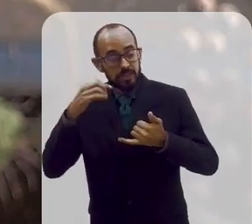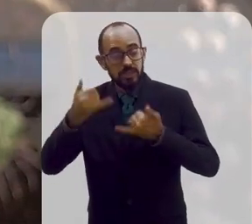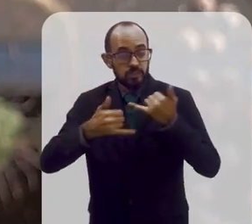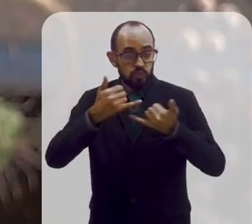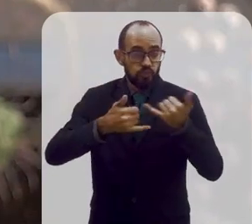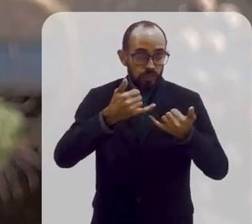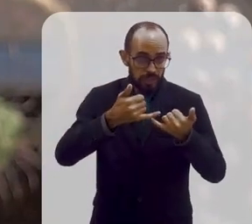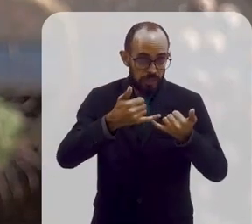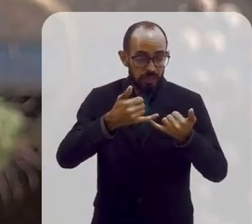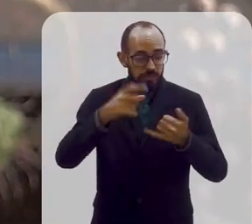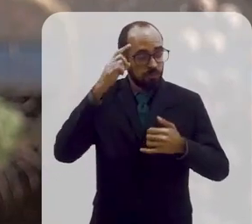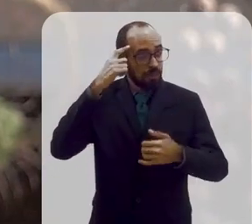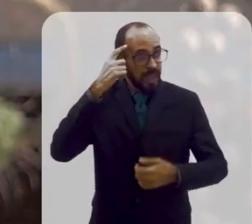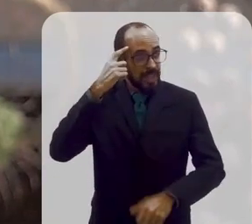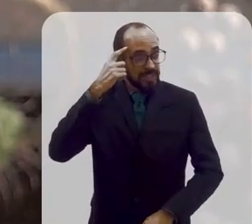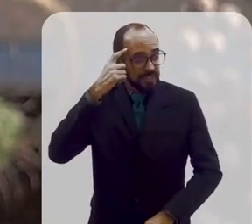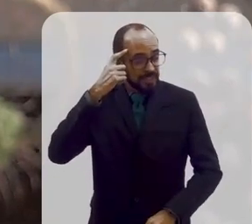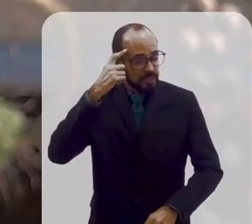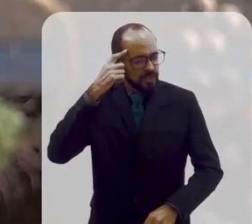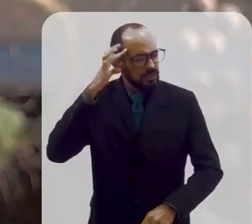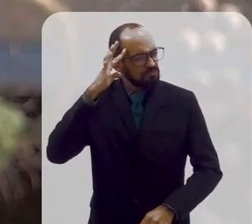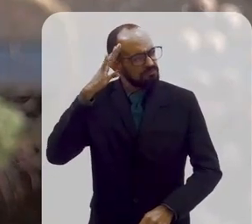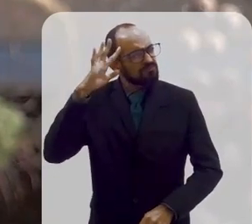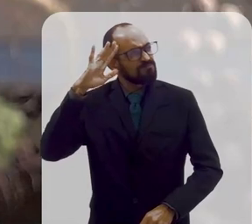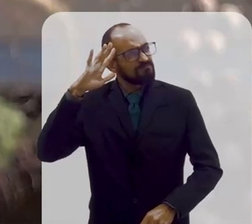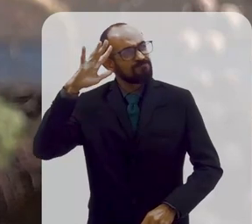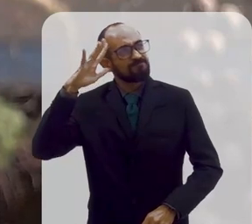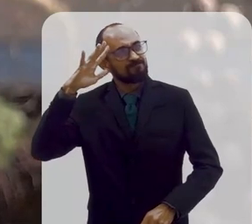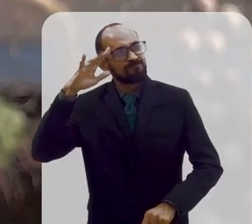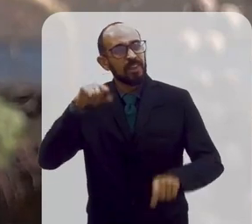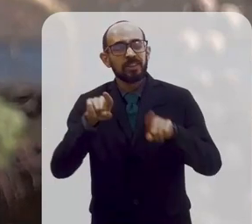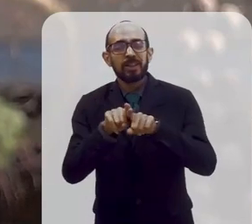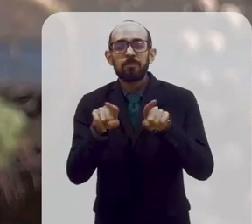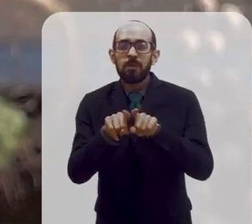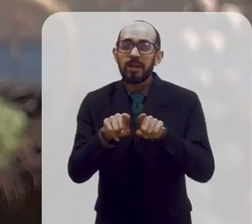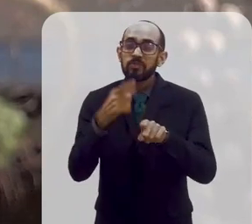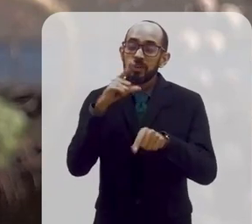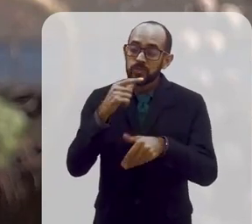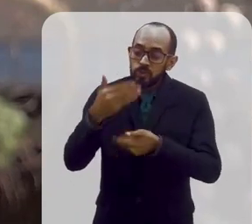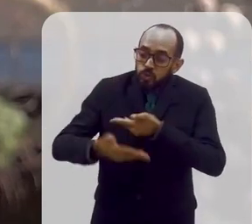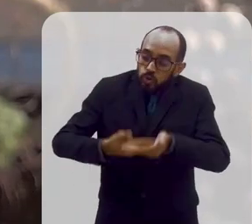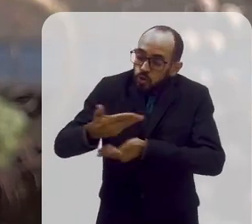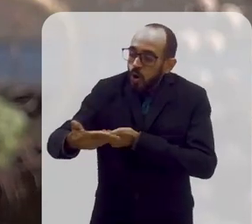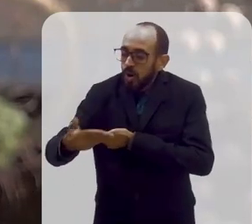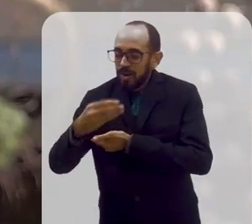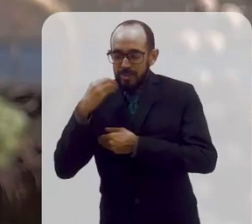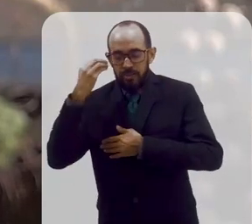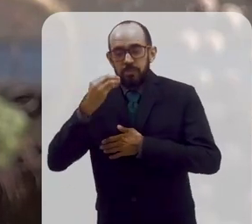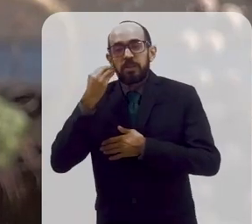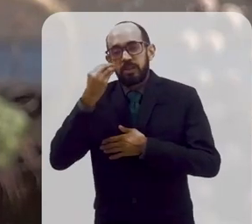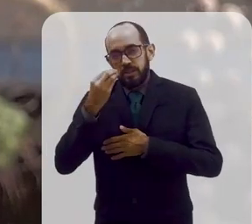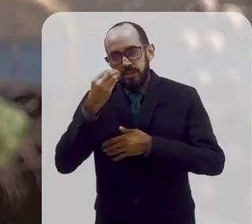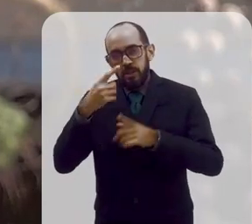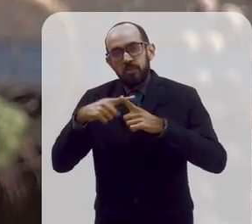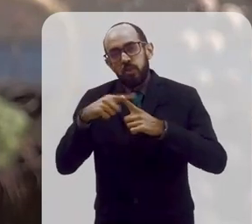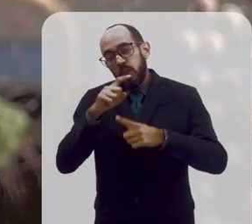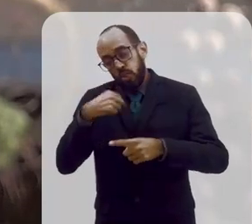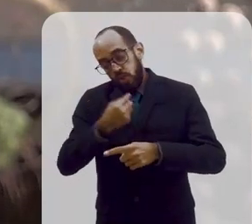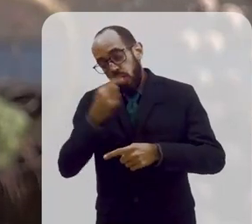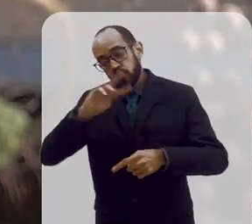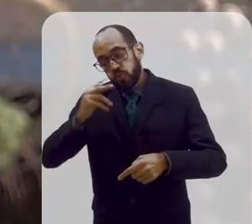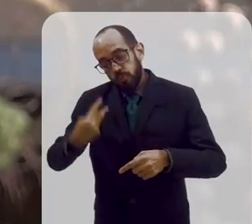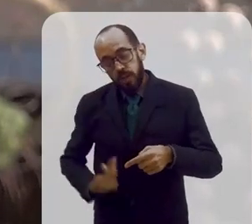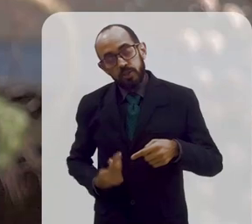divirta, pense, reflita e, ao mesmo tempo, troque conhecimento. Nós, seres humanos,